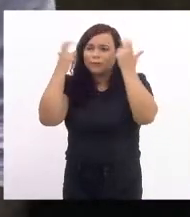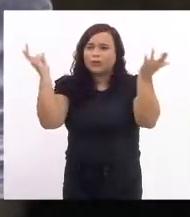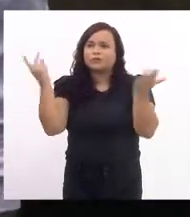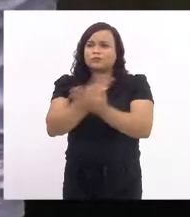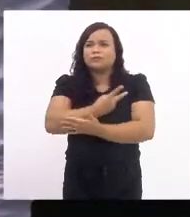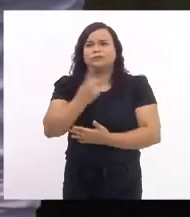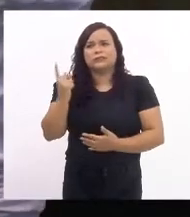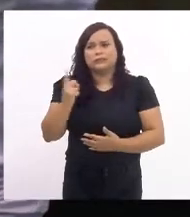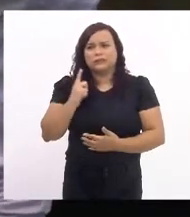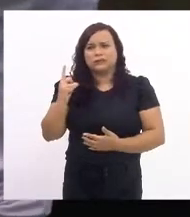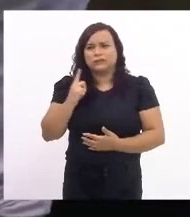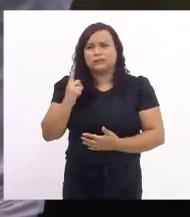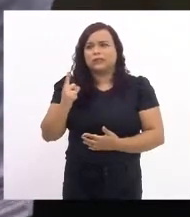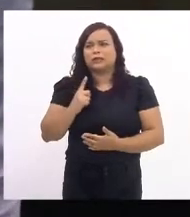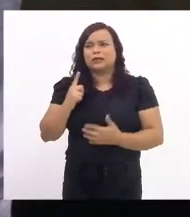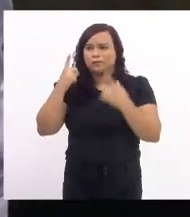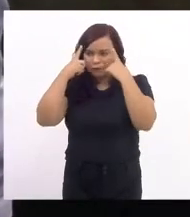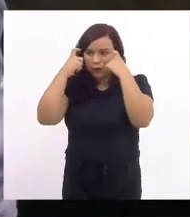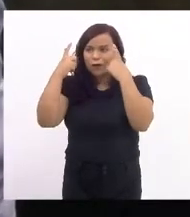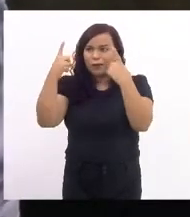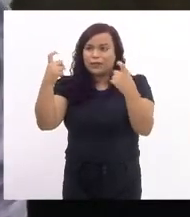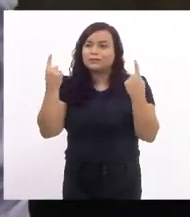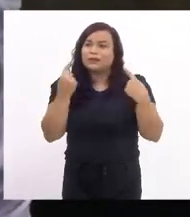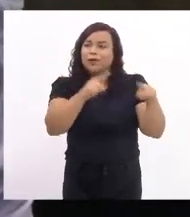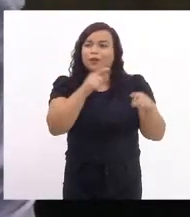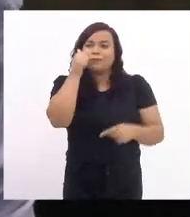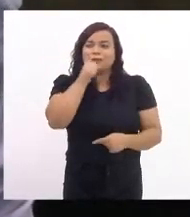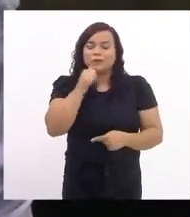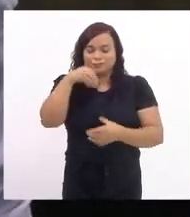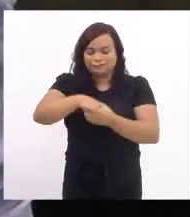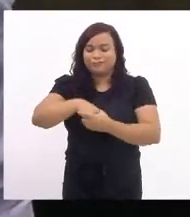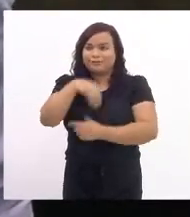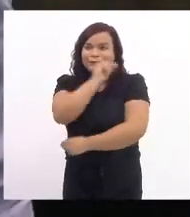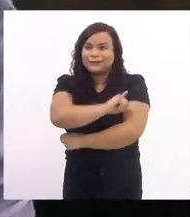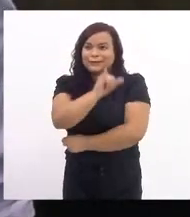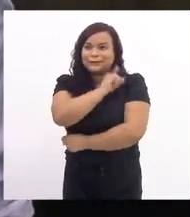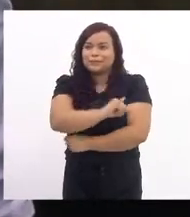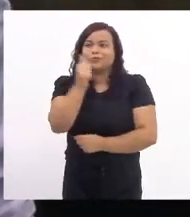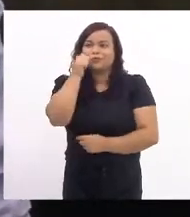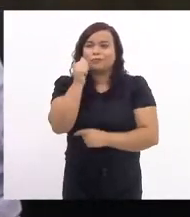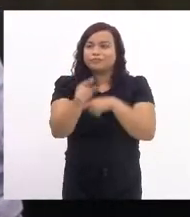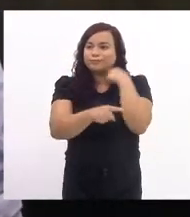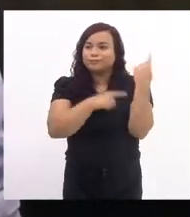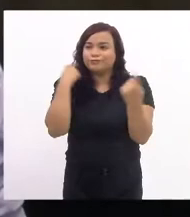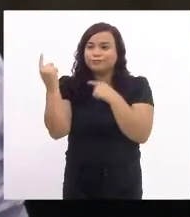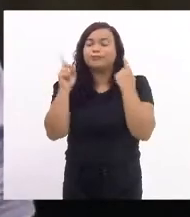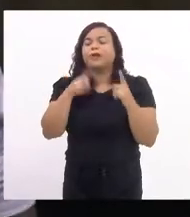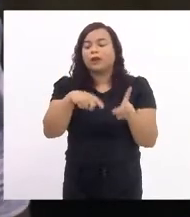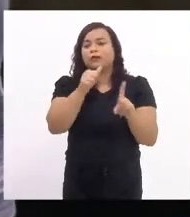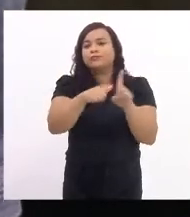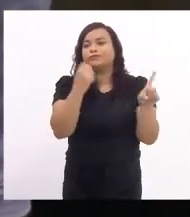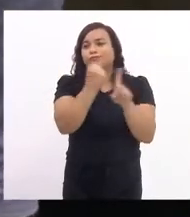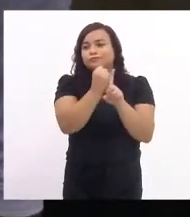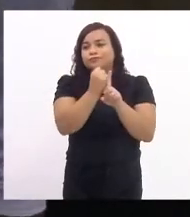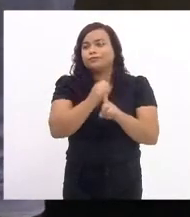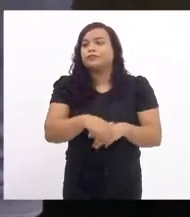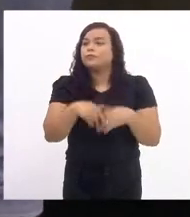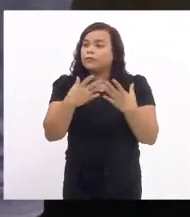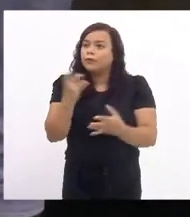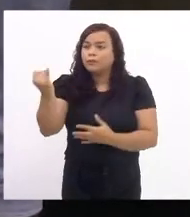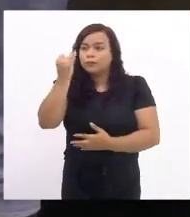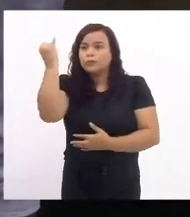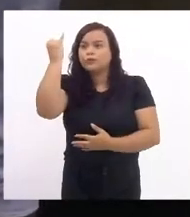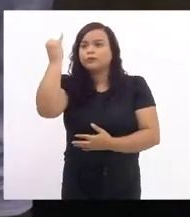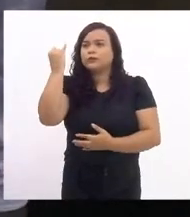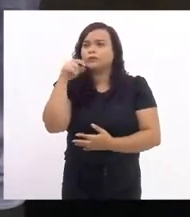chagas da violência no Rio de Janeiro, que é a violência contra a mulher, que é a violência letal contra a mulher, o feminicídio. É importante que matérias como